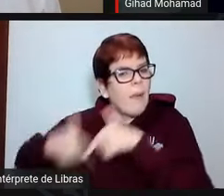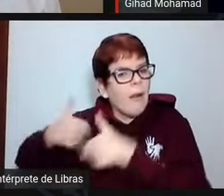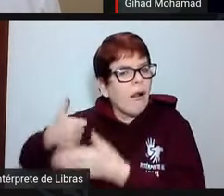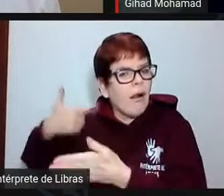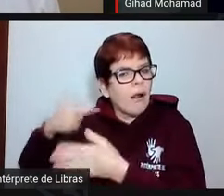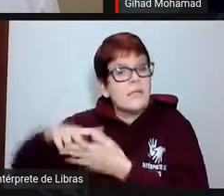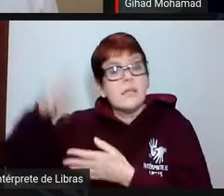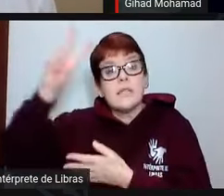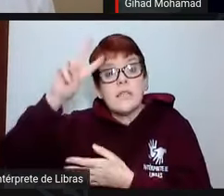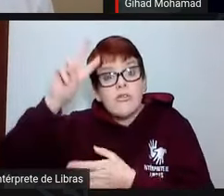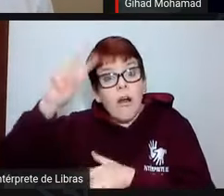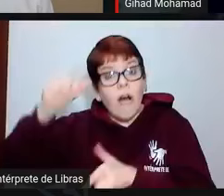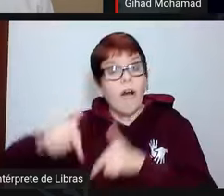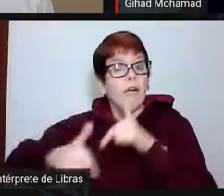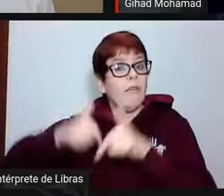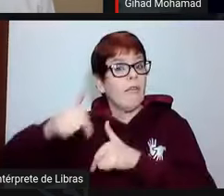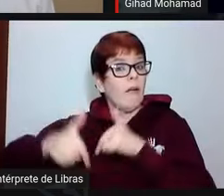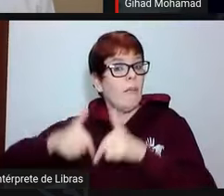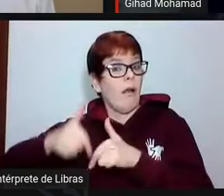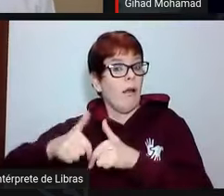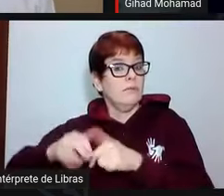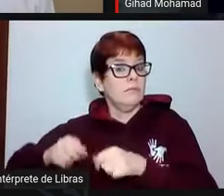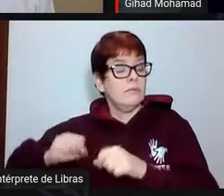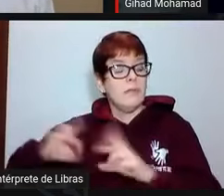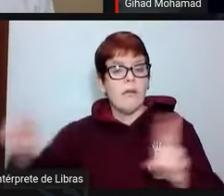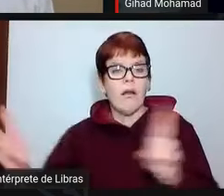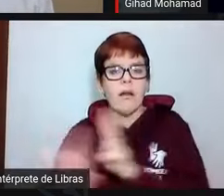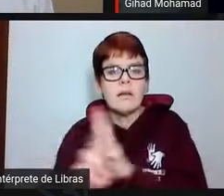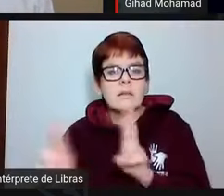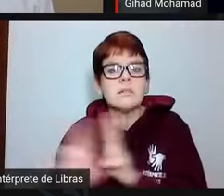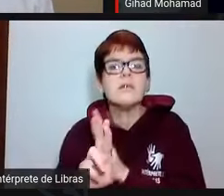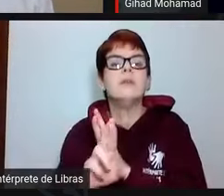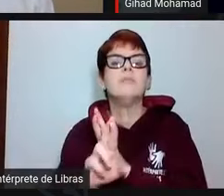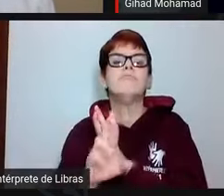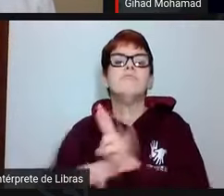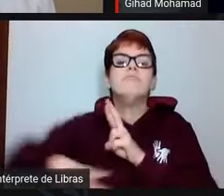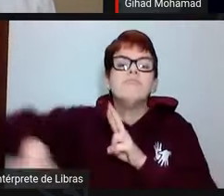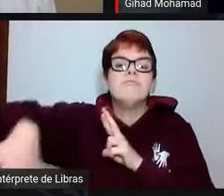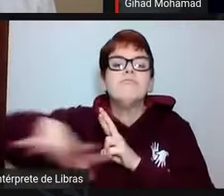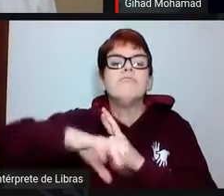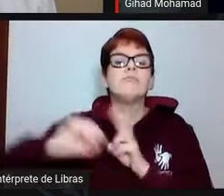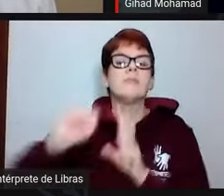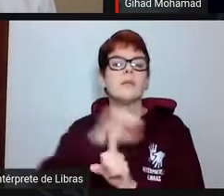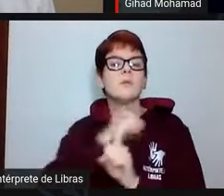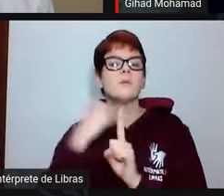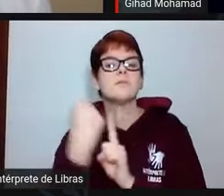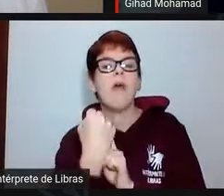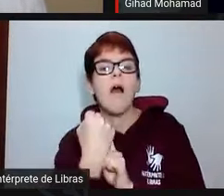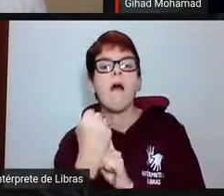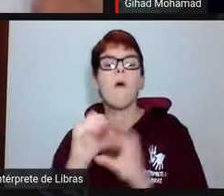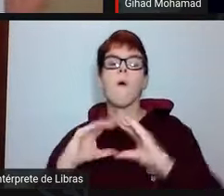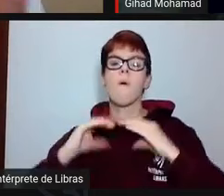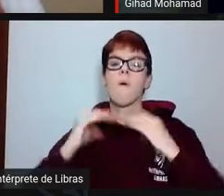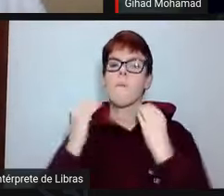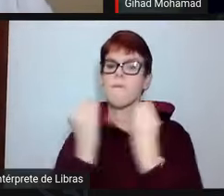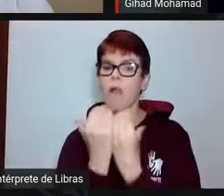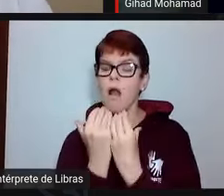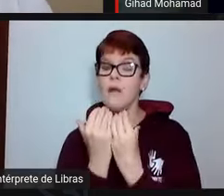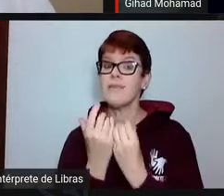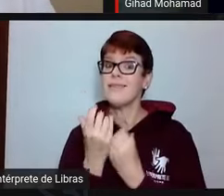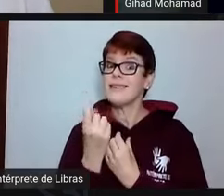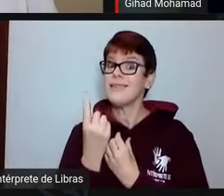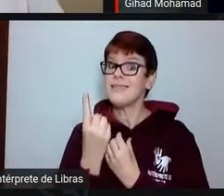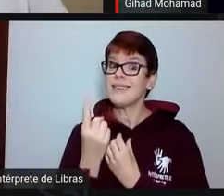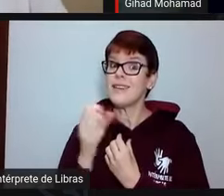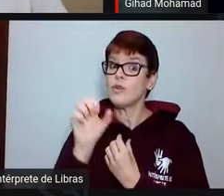serviços de relação com as suas comunidades impressionante. Para além dos 180 mil